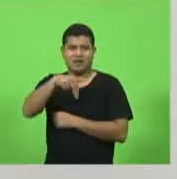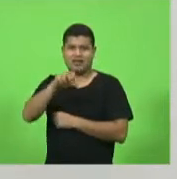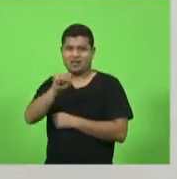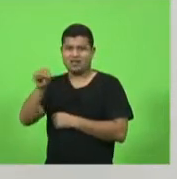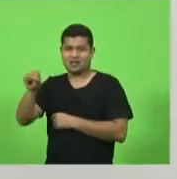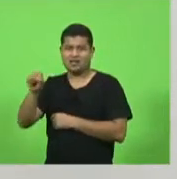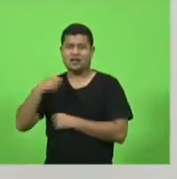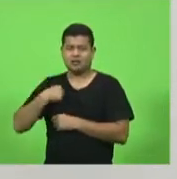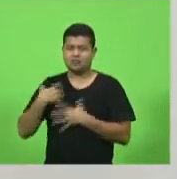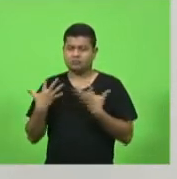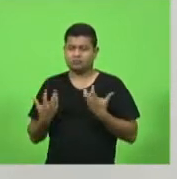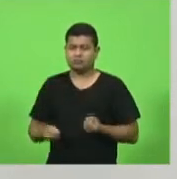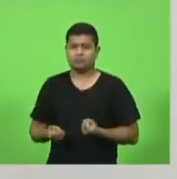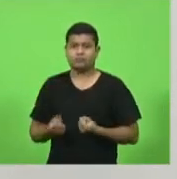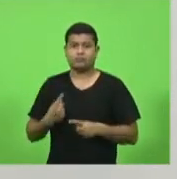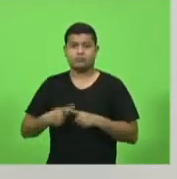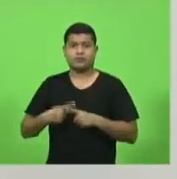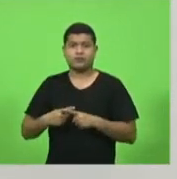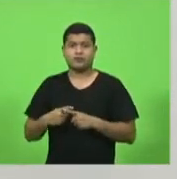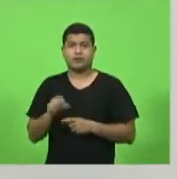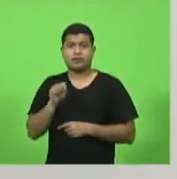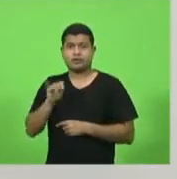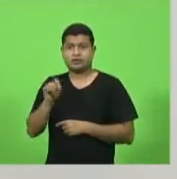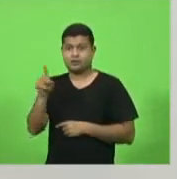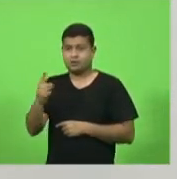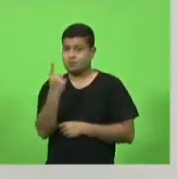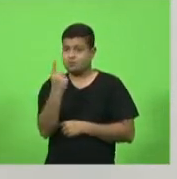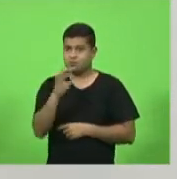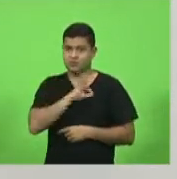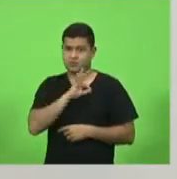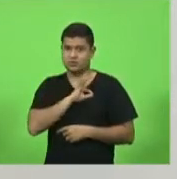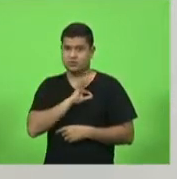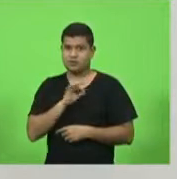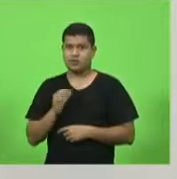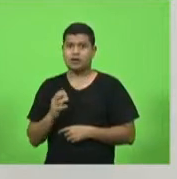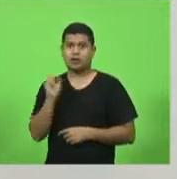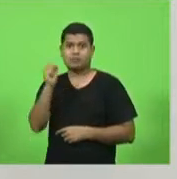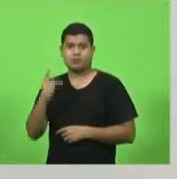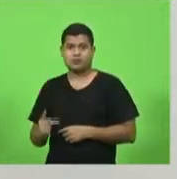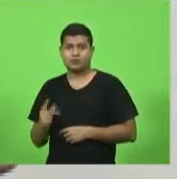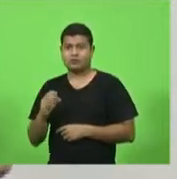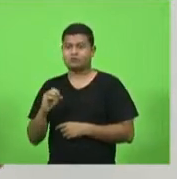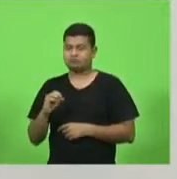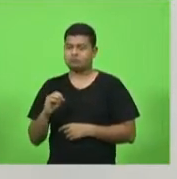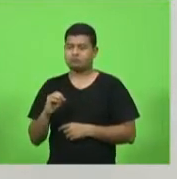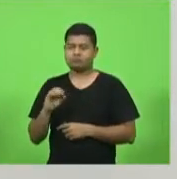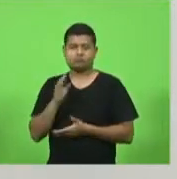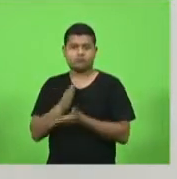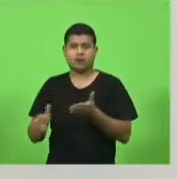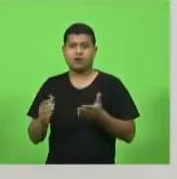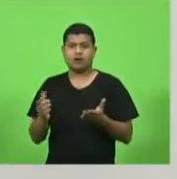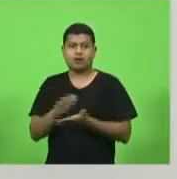cidade que não tem nenhum policial, que tem um policial, aposentou um, ficou zero. Aí eu entenderia.